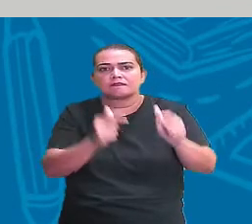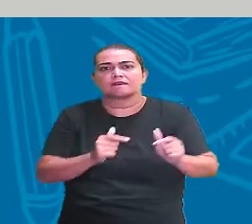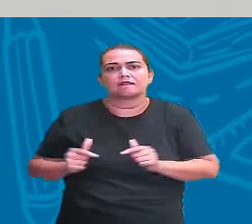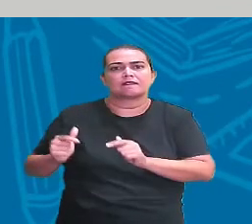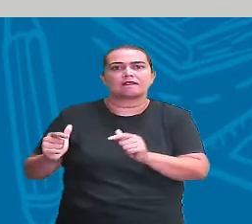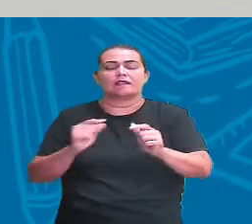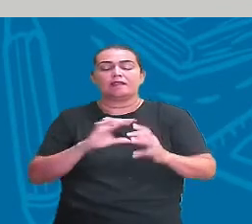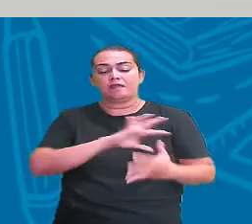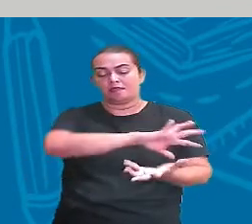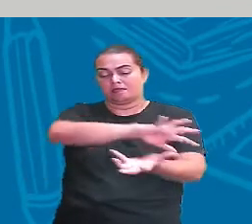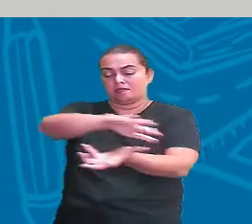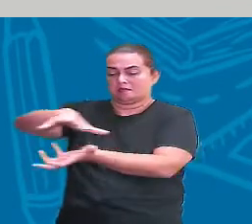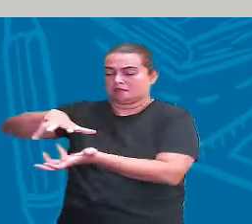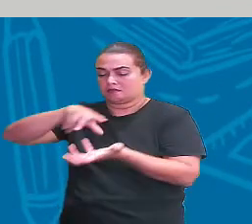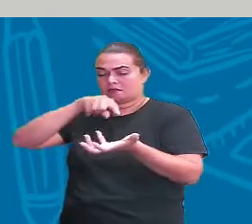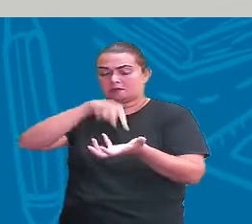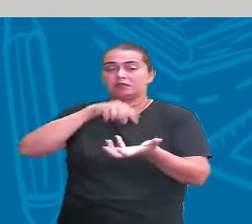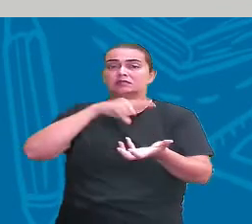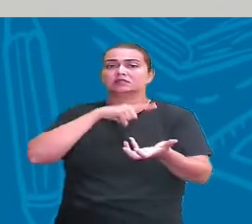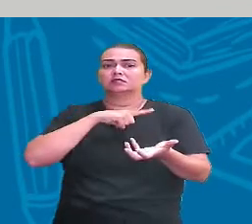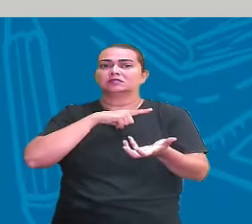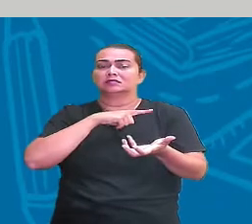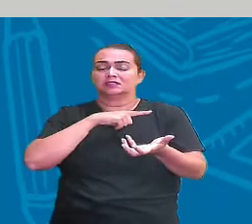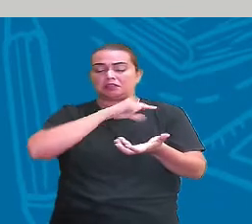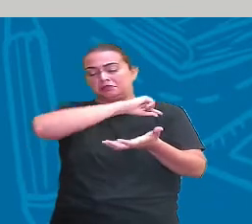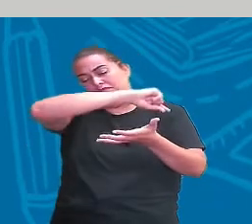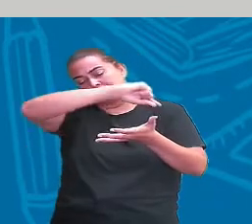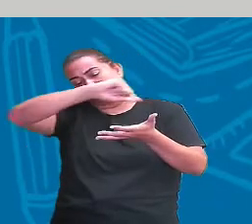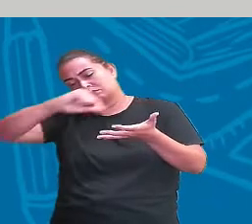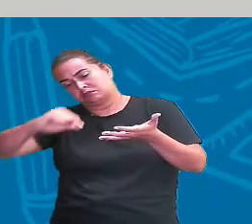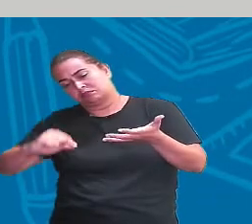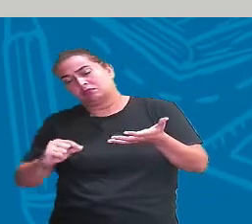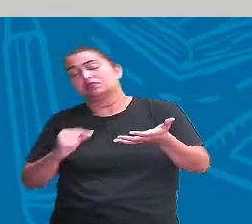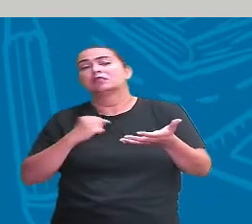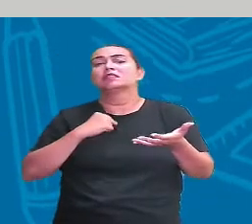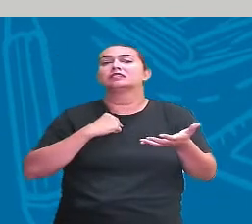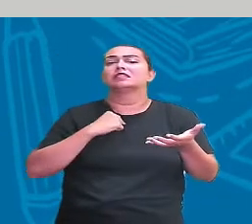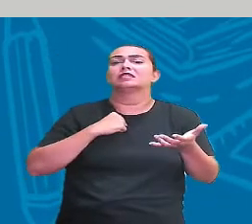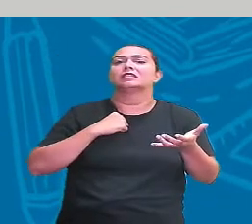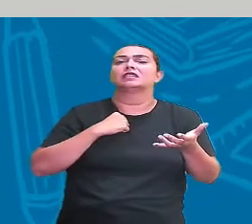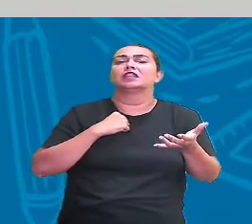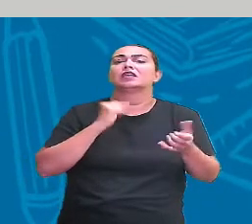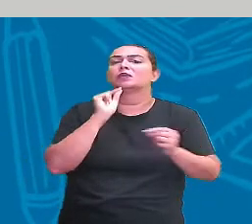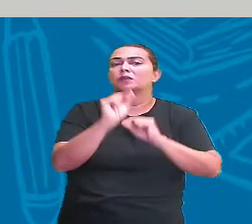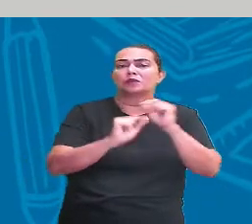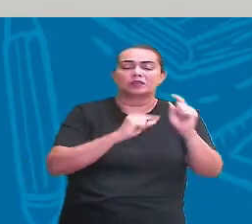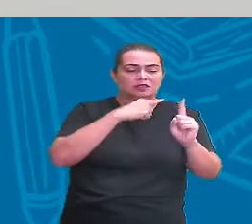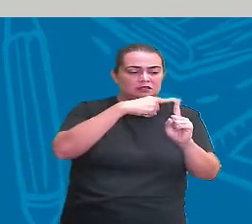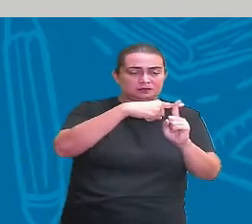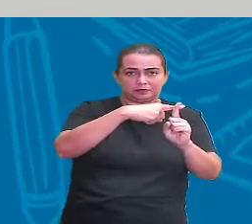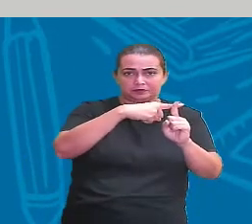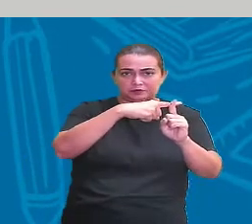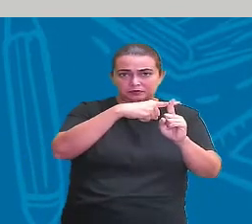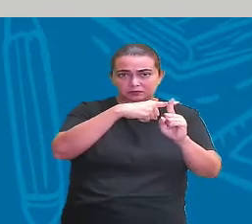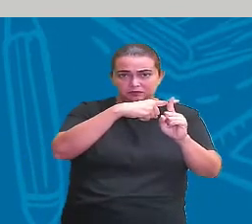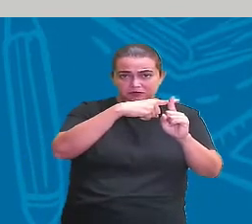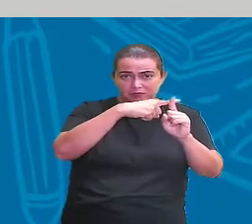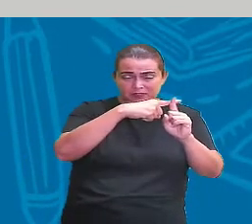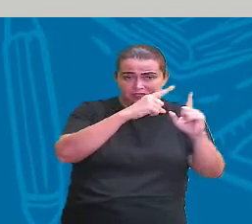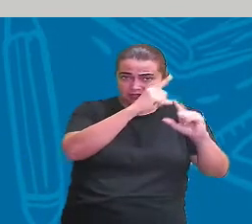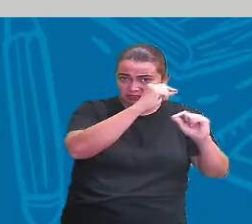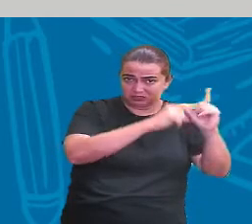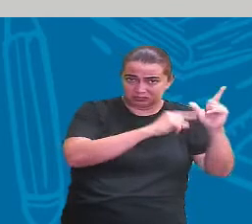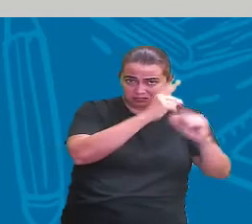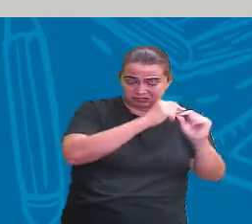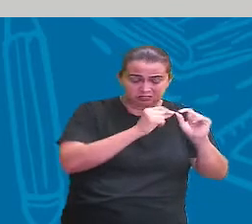mapa Mundo, quando você pega, a gente tem vários artifícios, tem várias coisas. Tem uma rosa dos ventos, não é? Tem as divisões, as